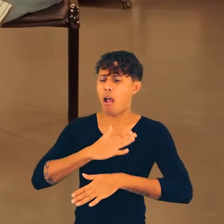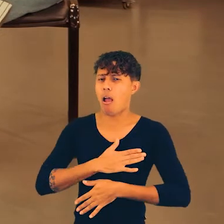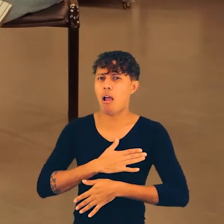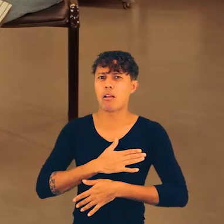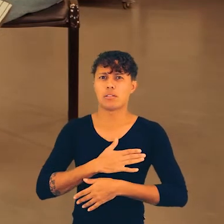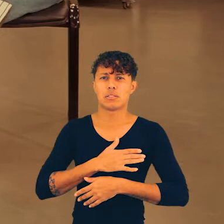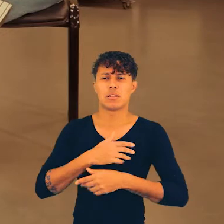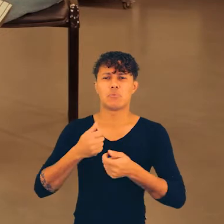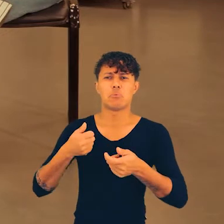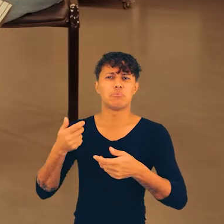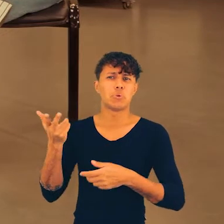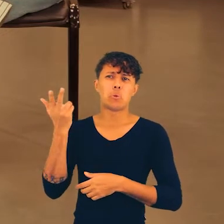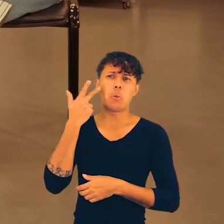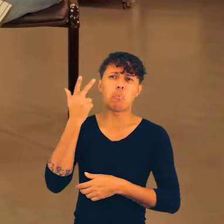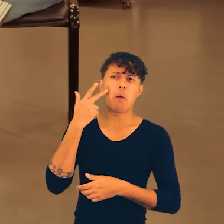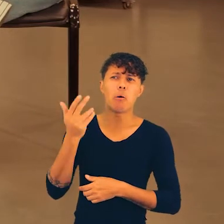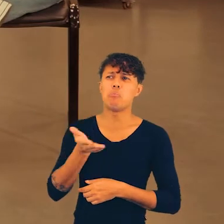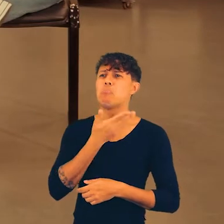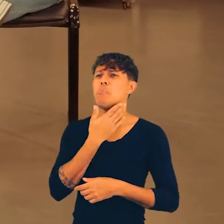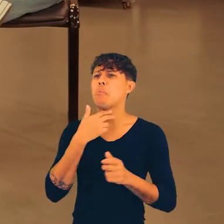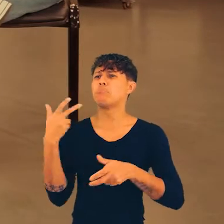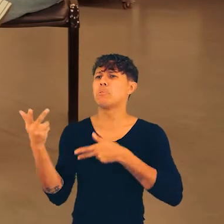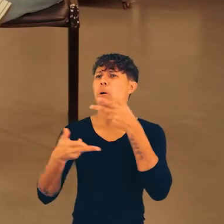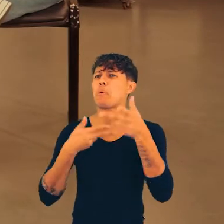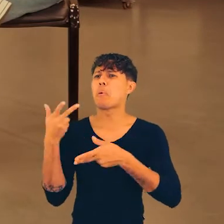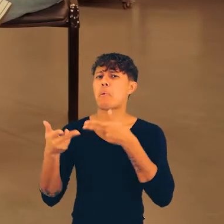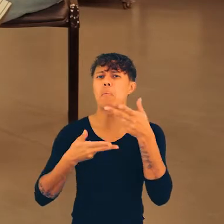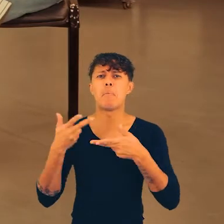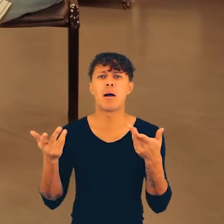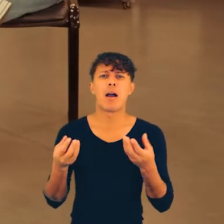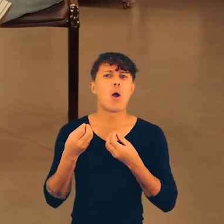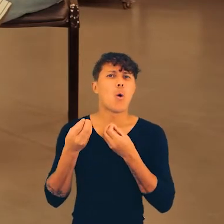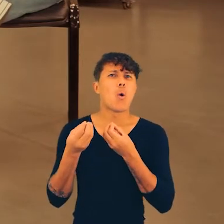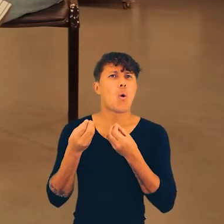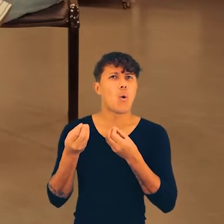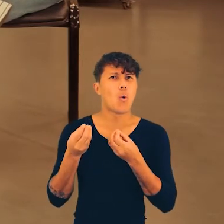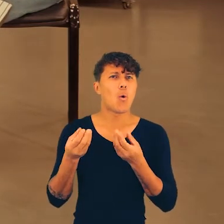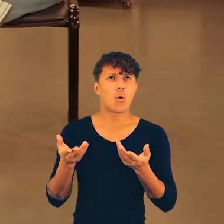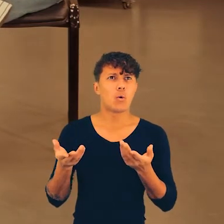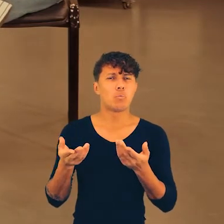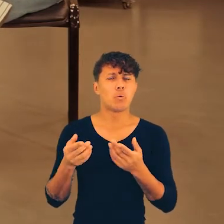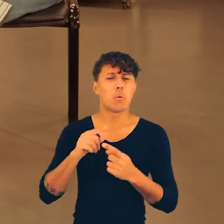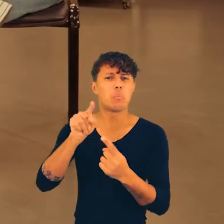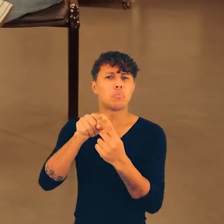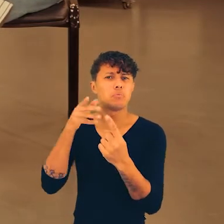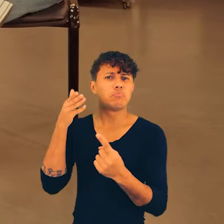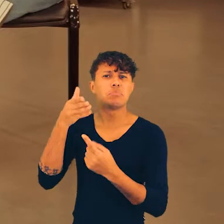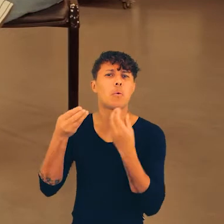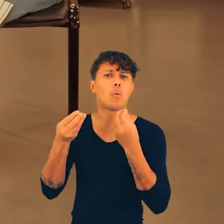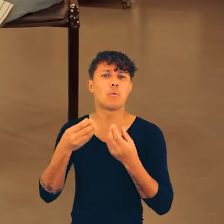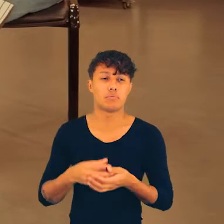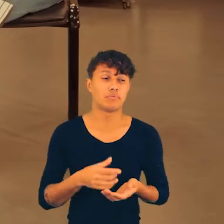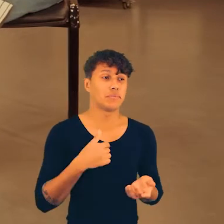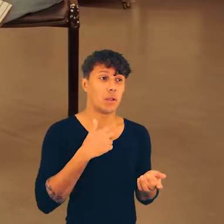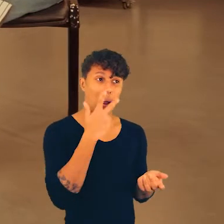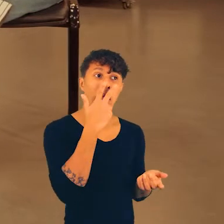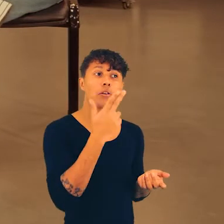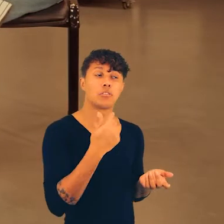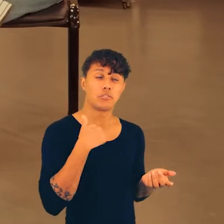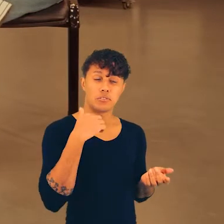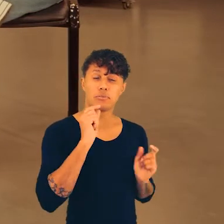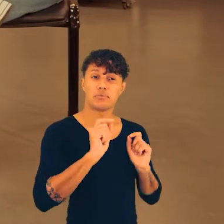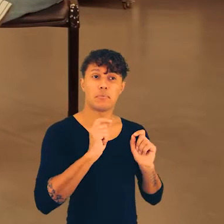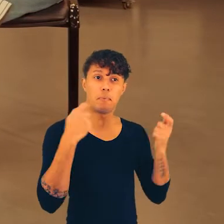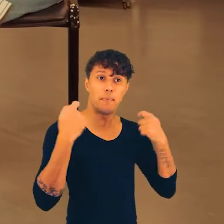de uma forma mais pacífica, de, tipo, conversa assim, normal, bate-papo? Ou você acha que, tipo, a forma pacífica não seria tão objetiva?